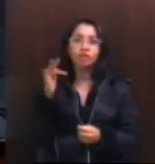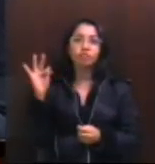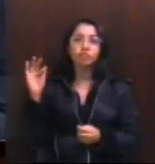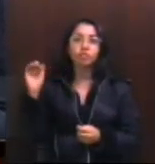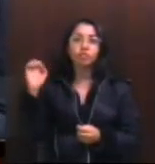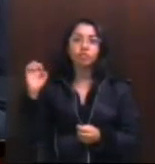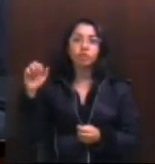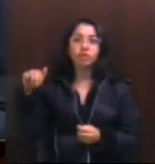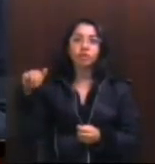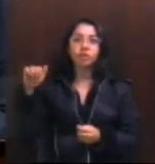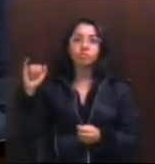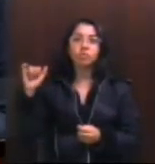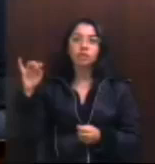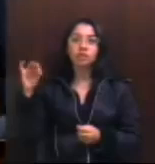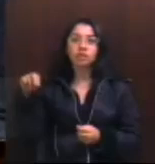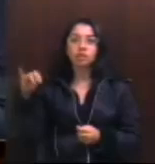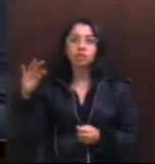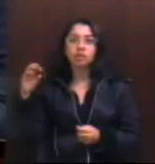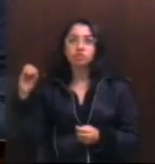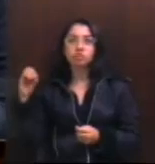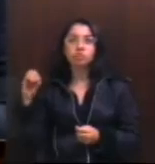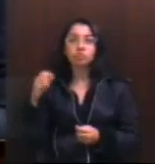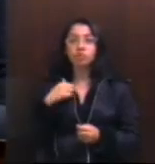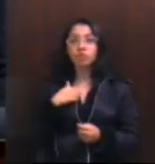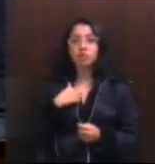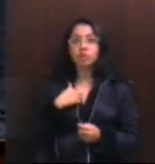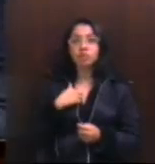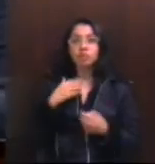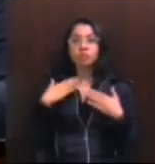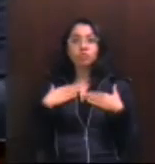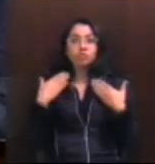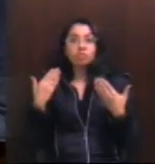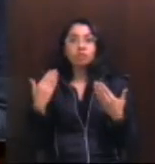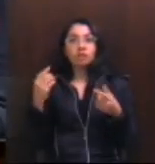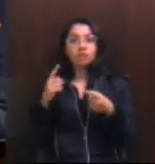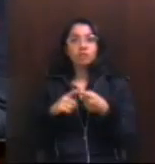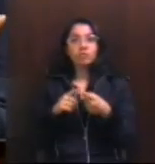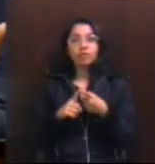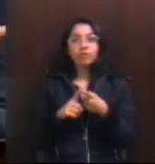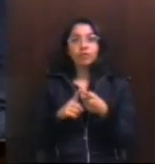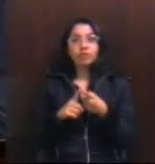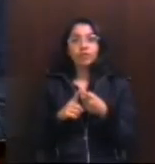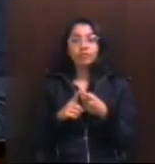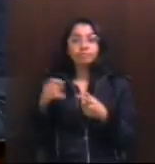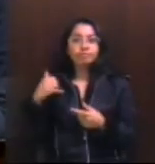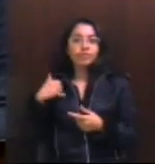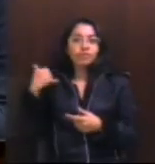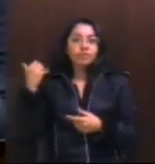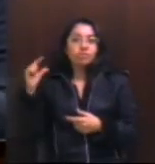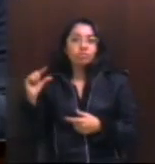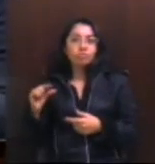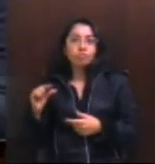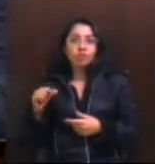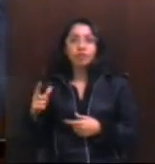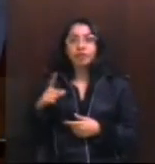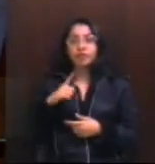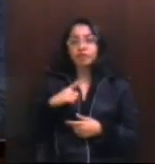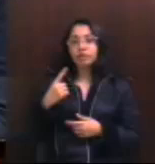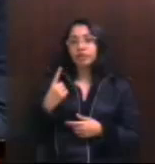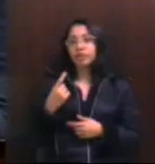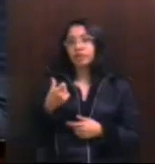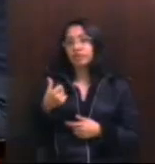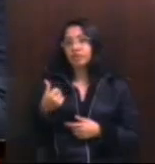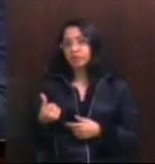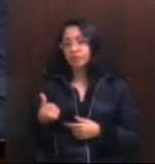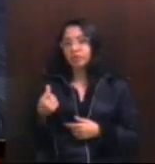e eu fiquei particularmente, eu e deputada Estela, surpresas com isso, porque pela baixíssima idade que tem os estudantes secundaristas, 16, 15,